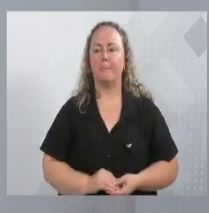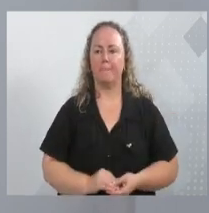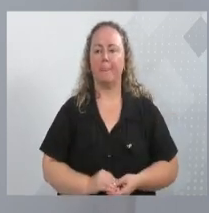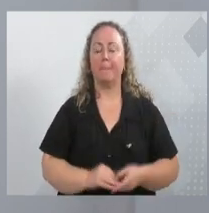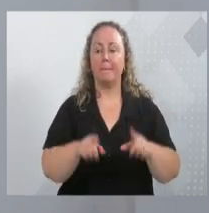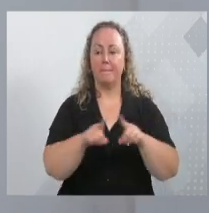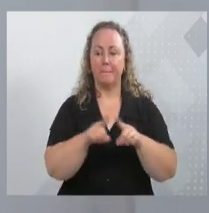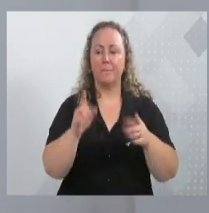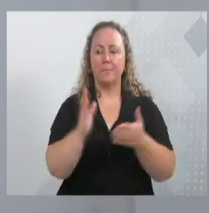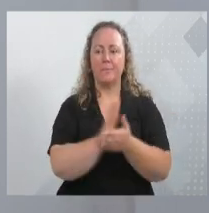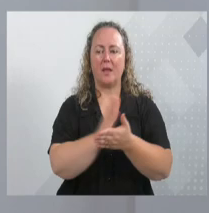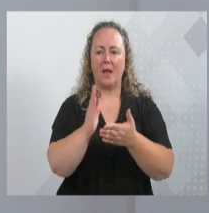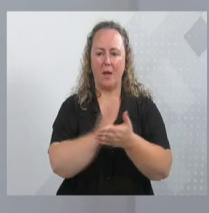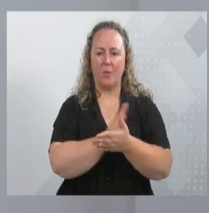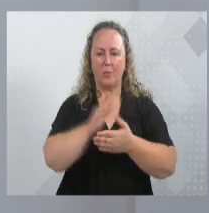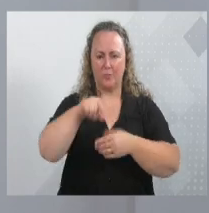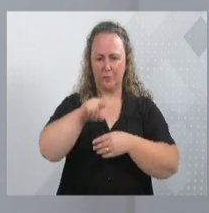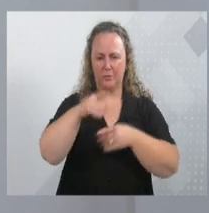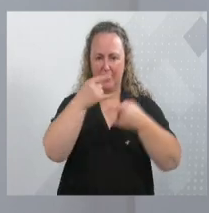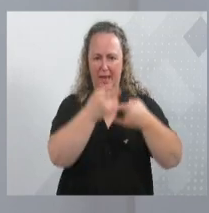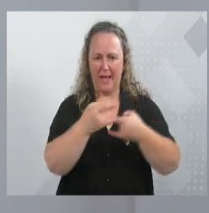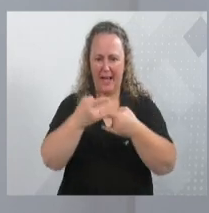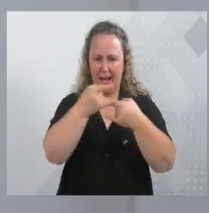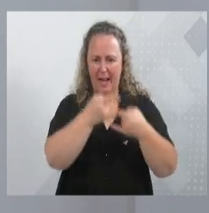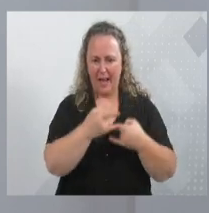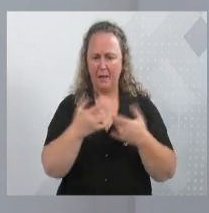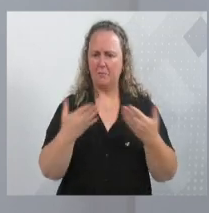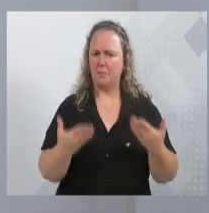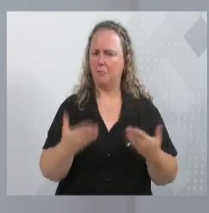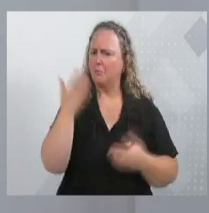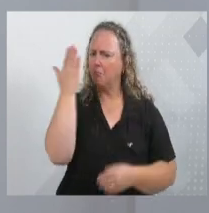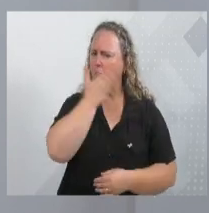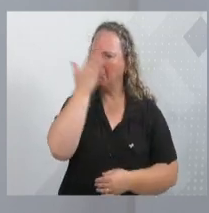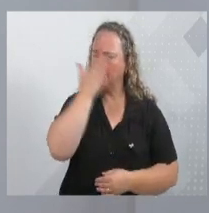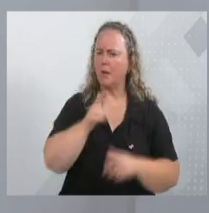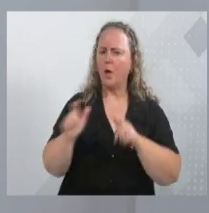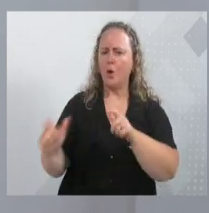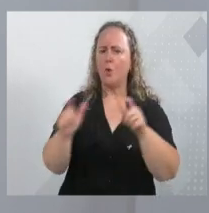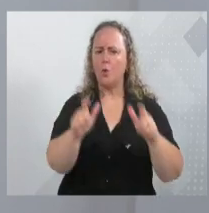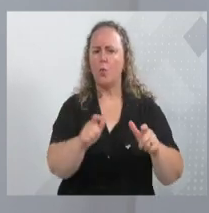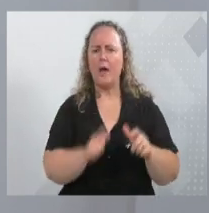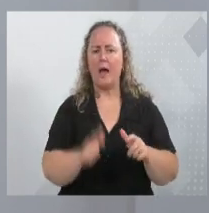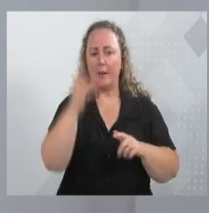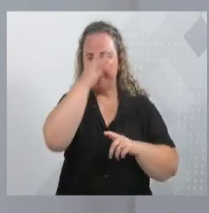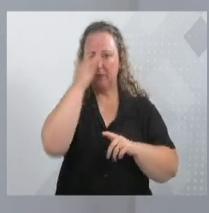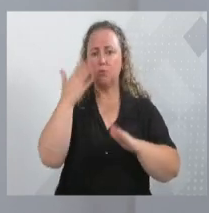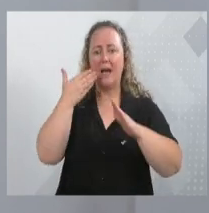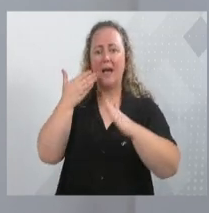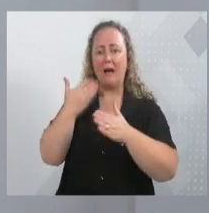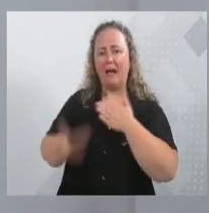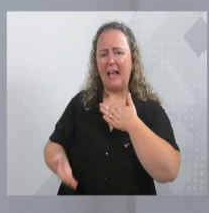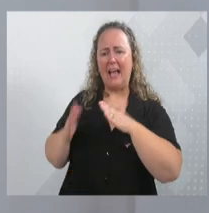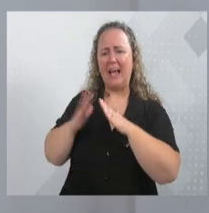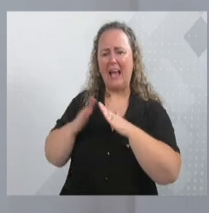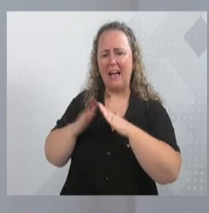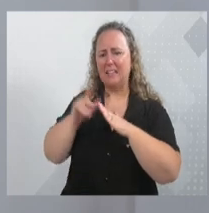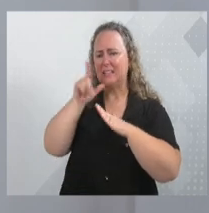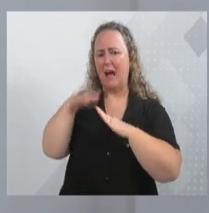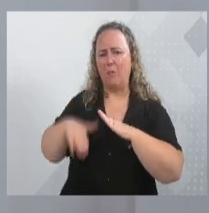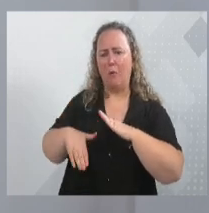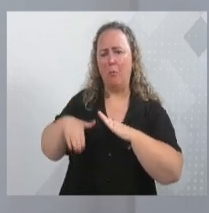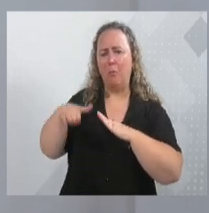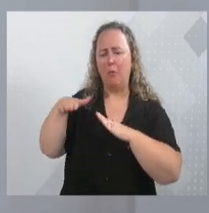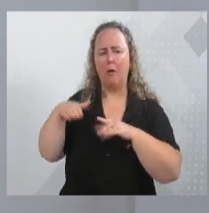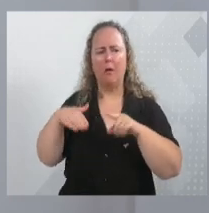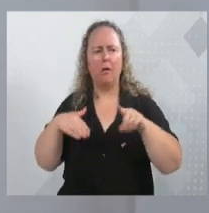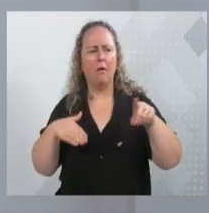alguns que estavam naquelas lives lá, eu não vi nos abrigos visitando, não vi, não vi, alguns deputados eu não vi, não, eu